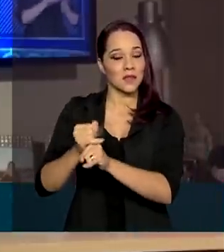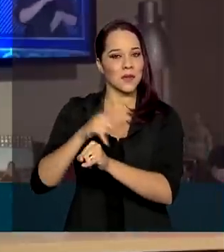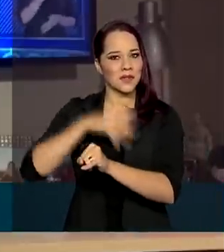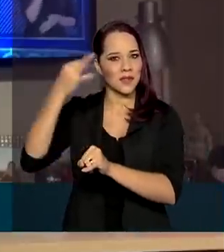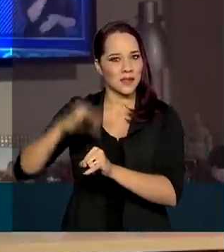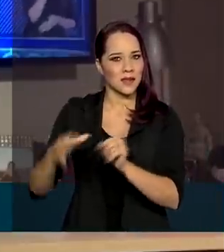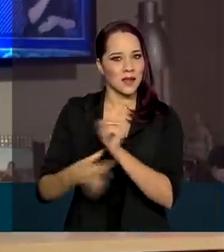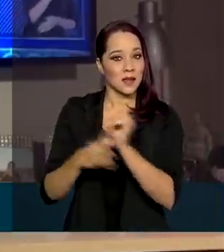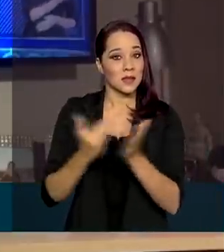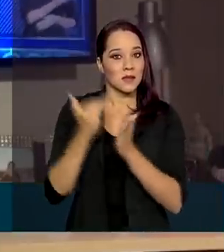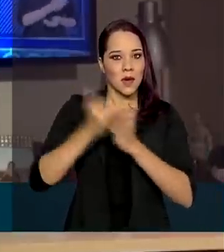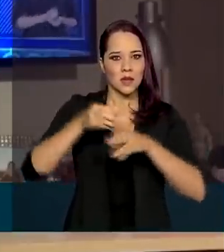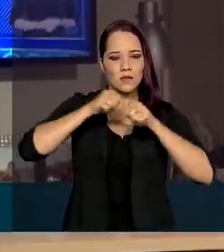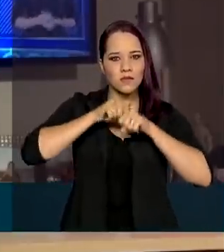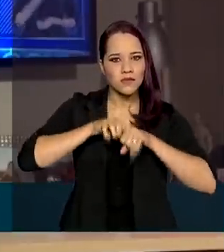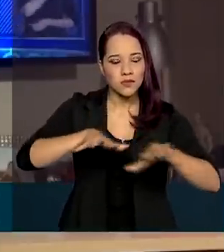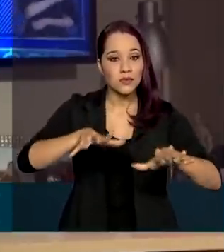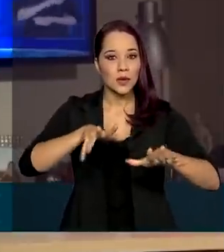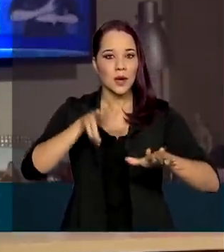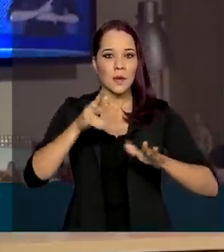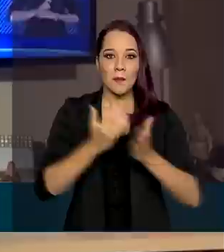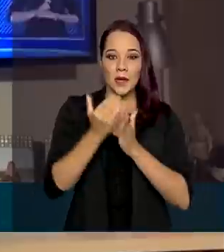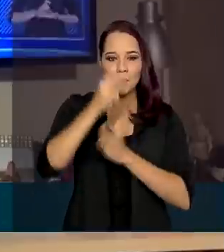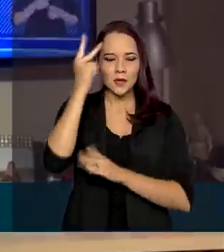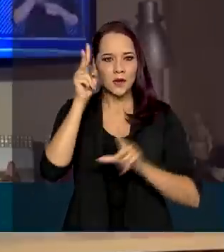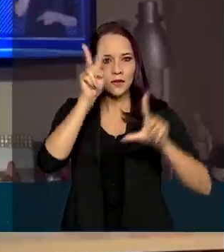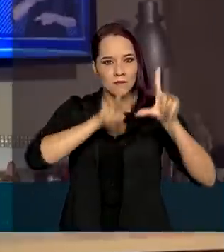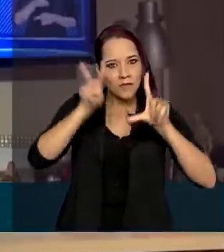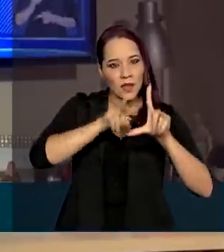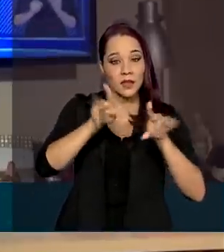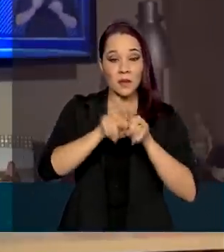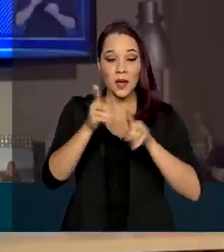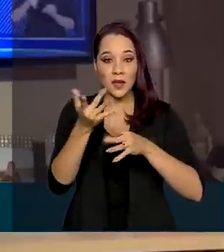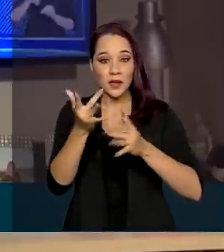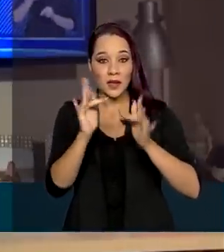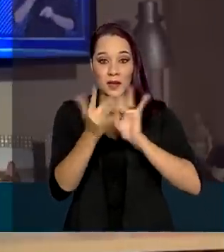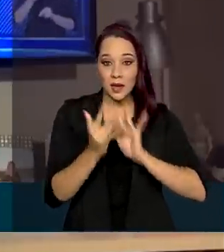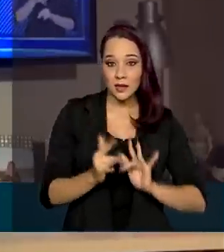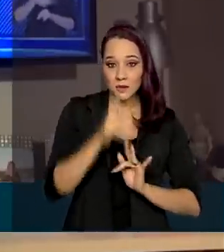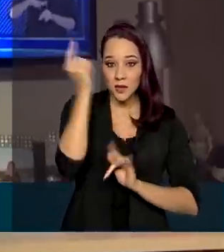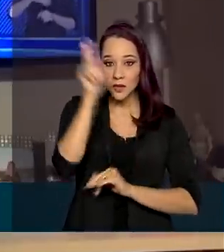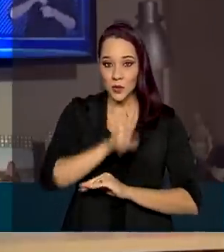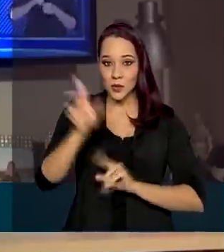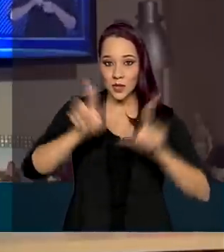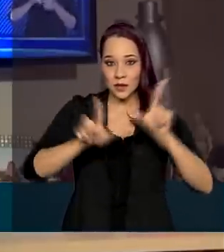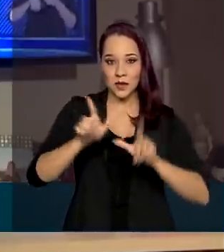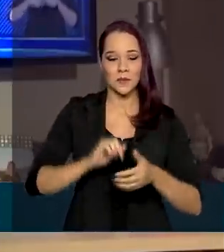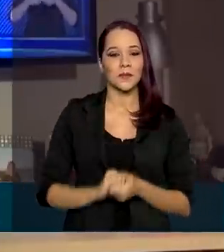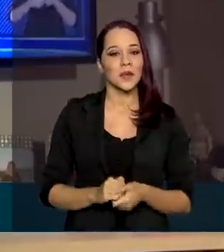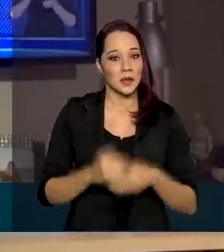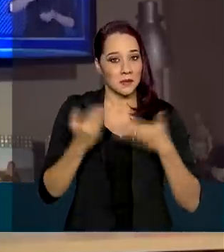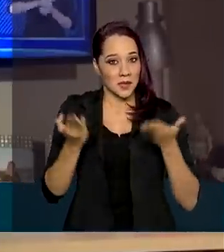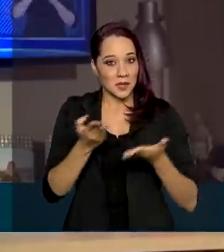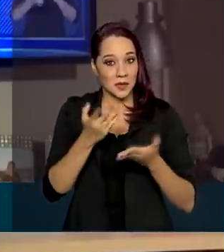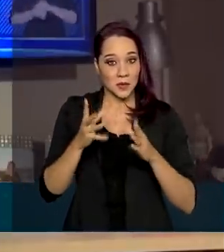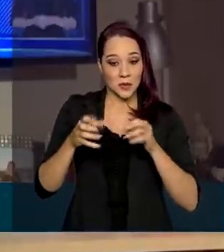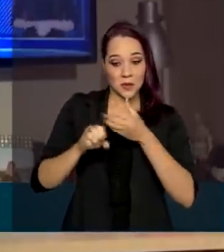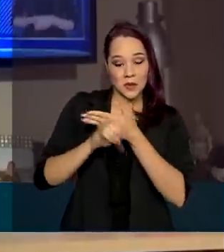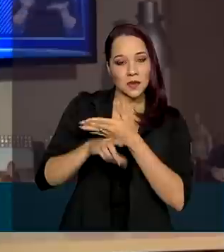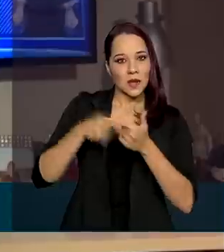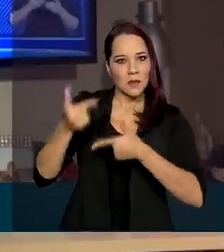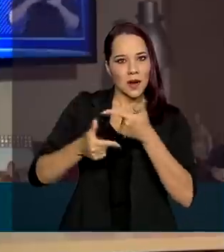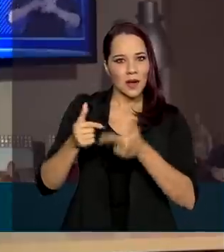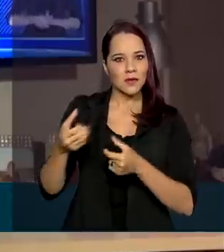garantir maior alcance, consumo e interação com os usuários. Para isso, as emissoras têm trabalhado para criar